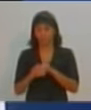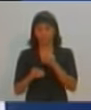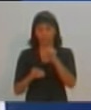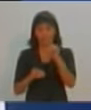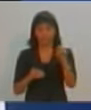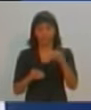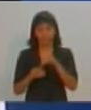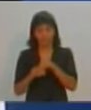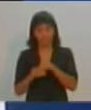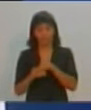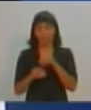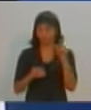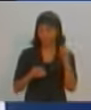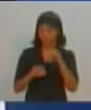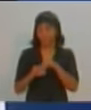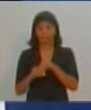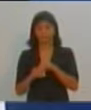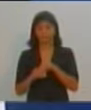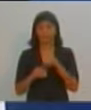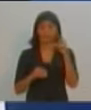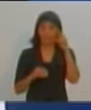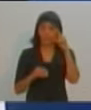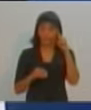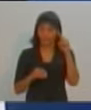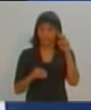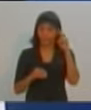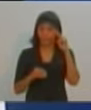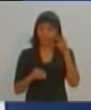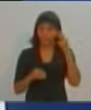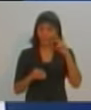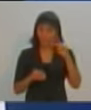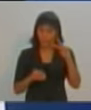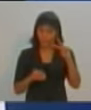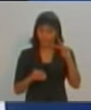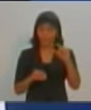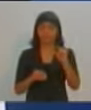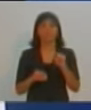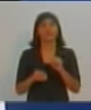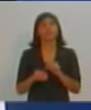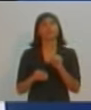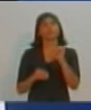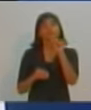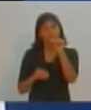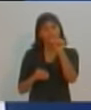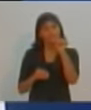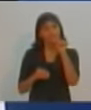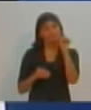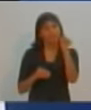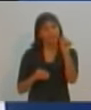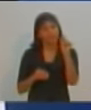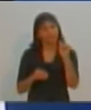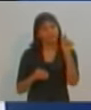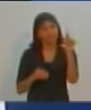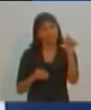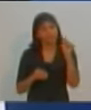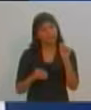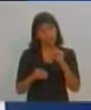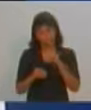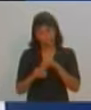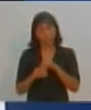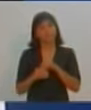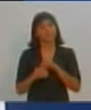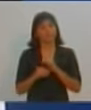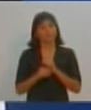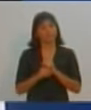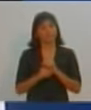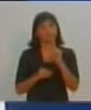está investindo nas campanhas dos candidatos para saber realmente quem está, quem vai querer ocupar os cargos,